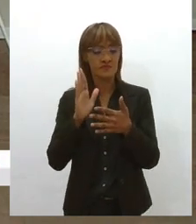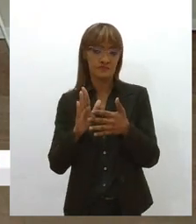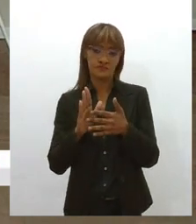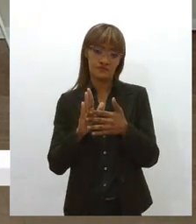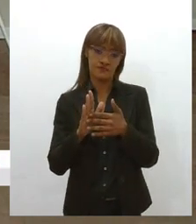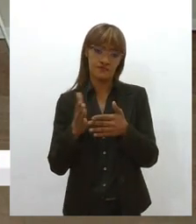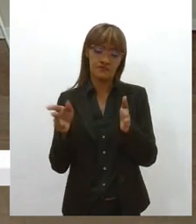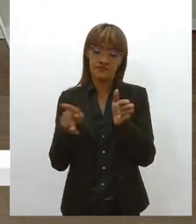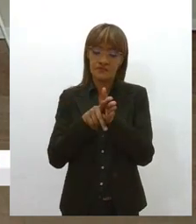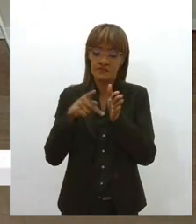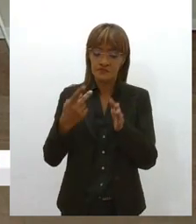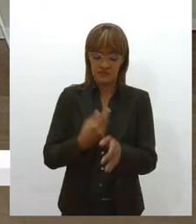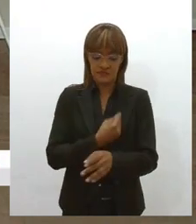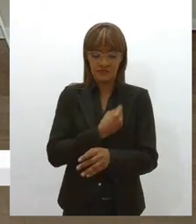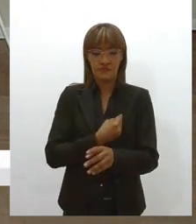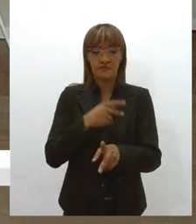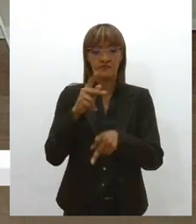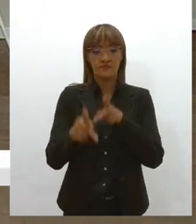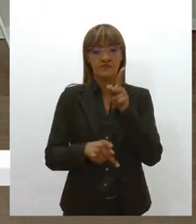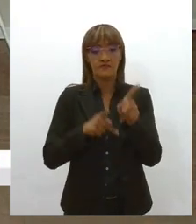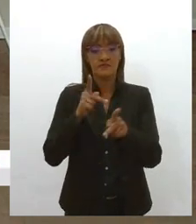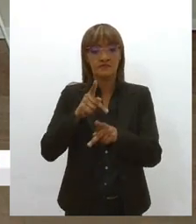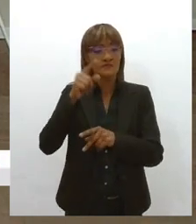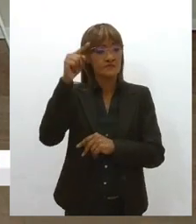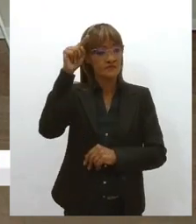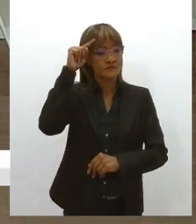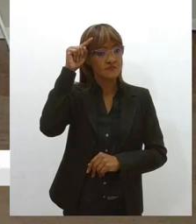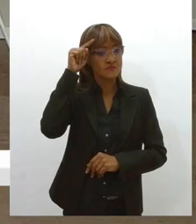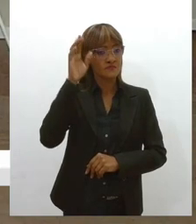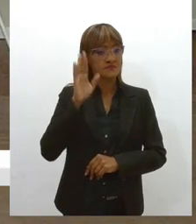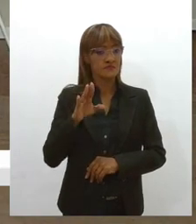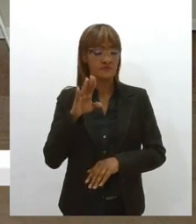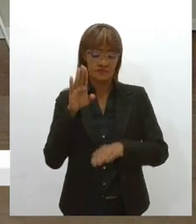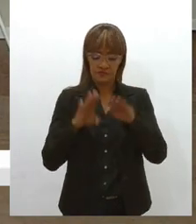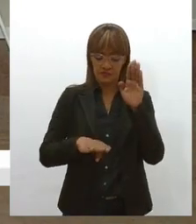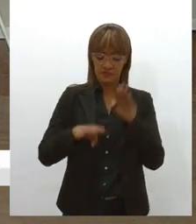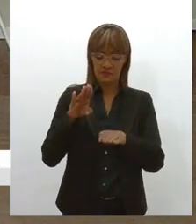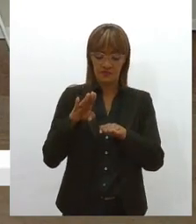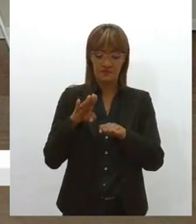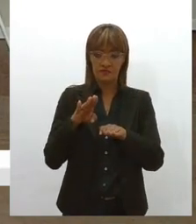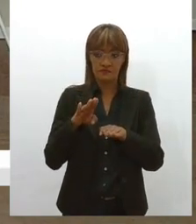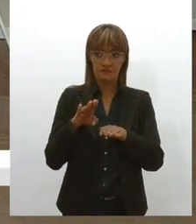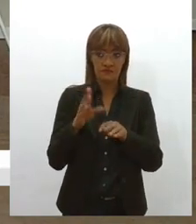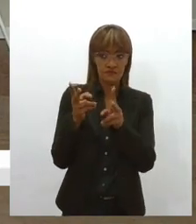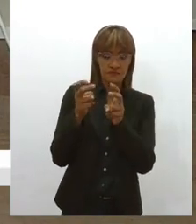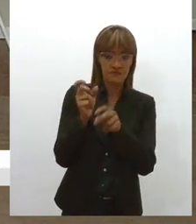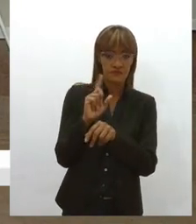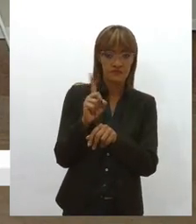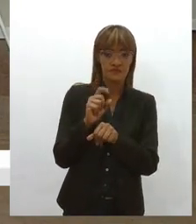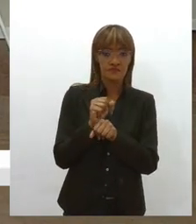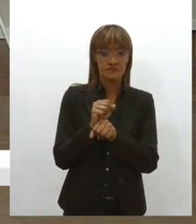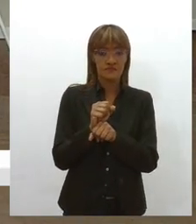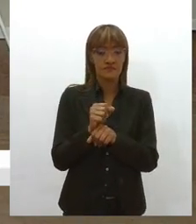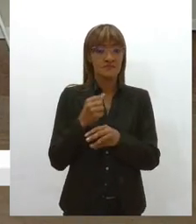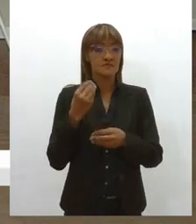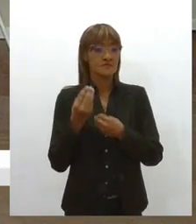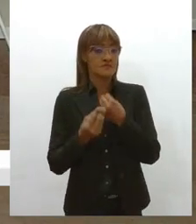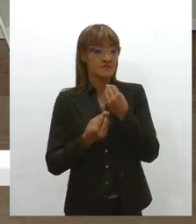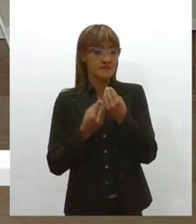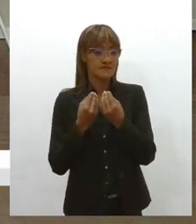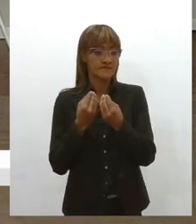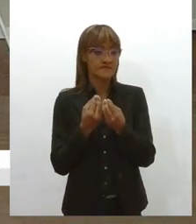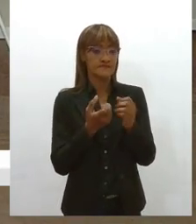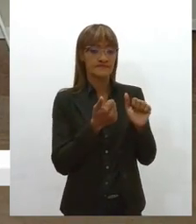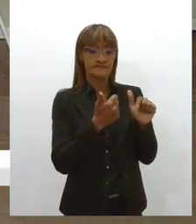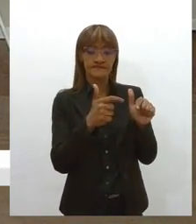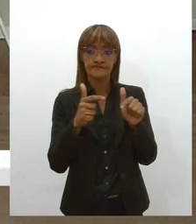ao dia a dia da população, por mais que as pessoas talvez não se atentem a isso, que é essa questão do trabalho